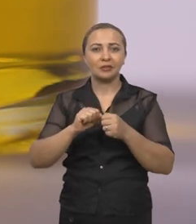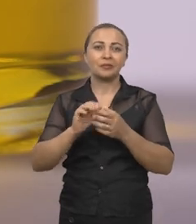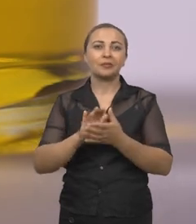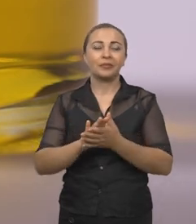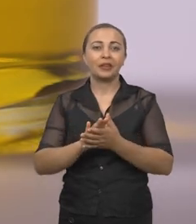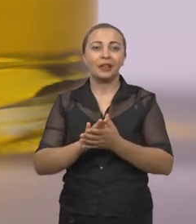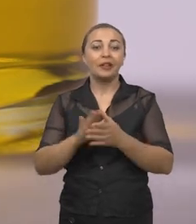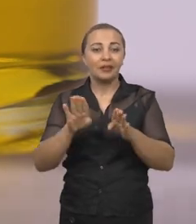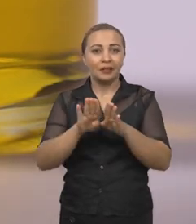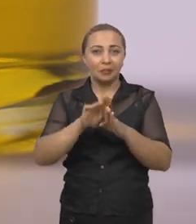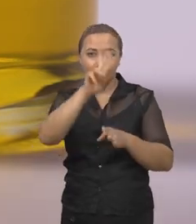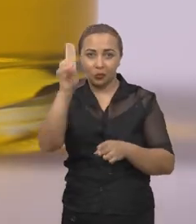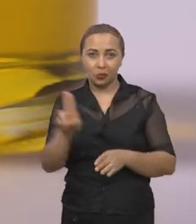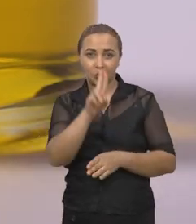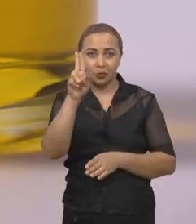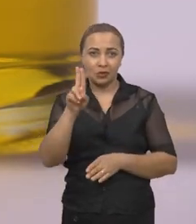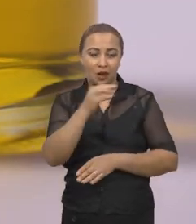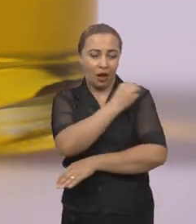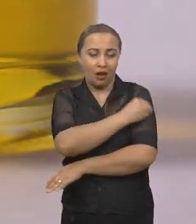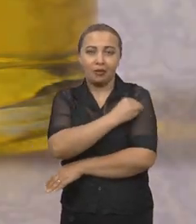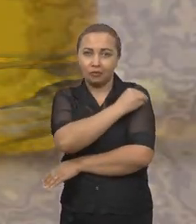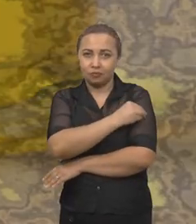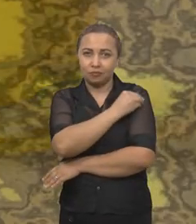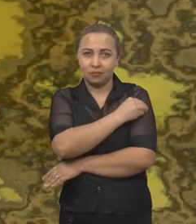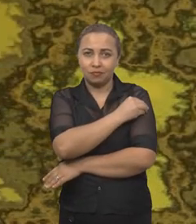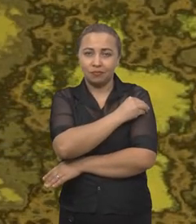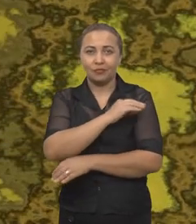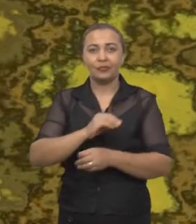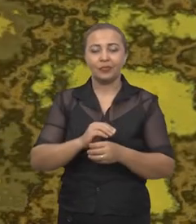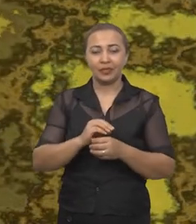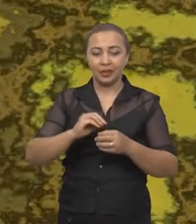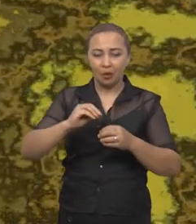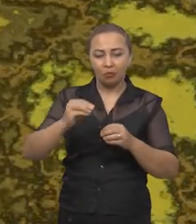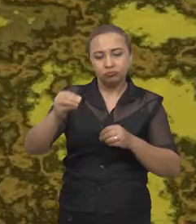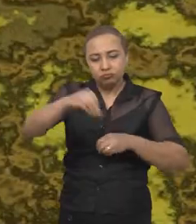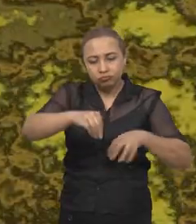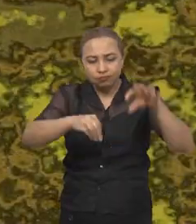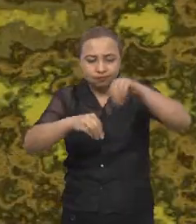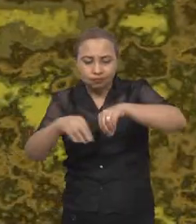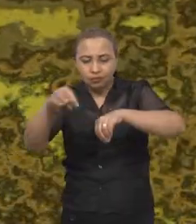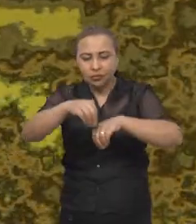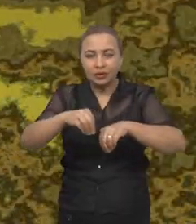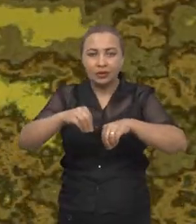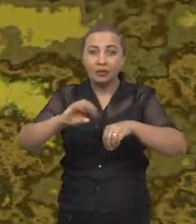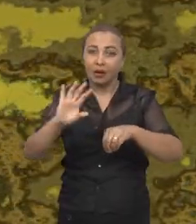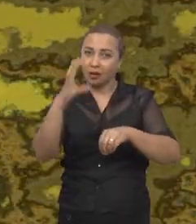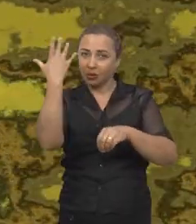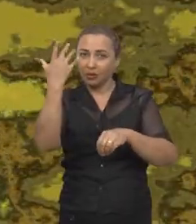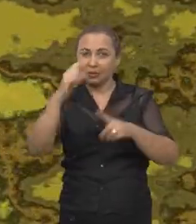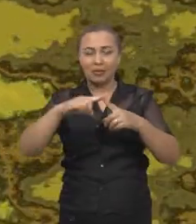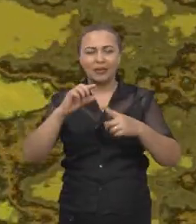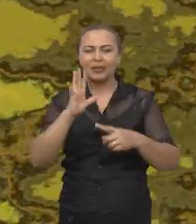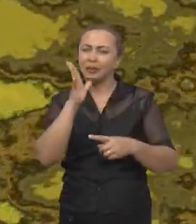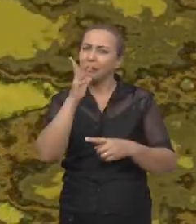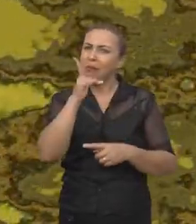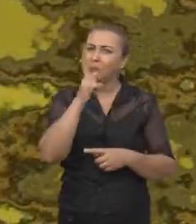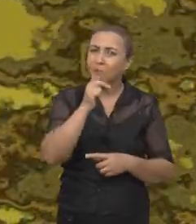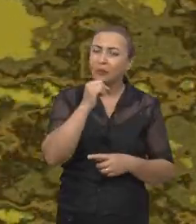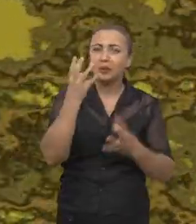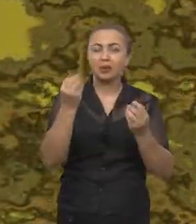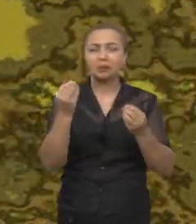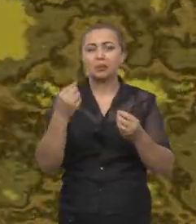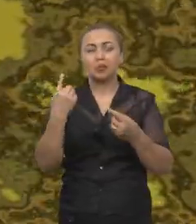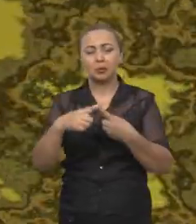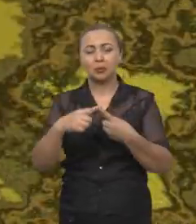competitivo. E utilizar um álcool, né? Essa reação, ela vai ocorrer, mas vai levar muito tempo para ela ocorrer sozinha,